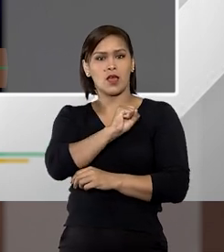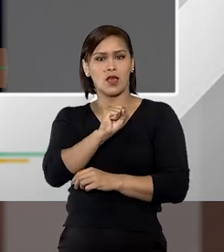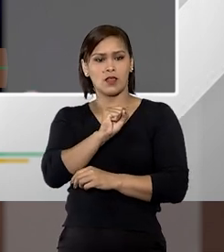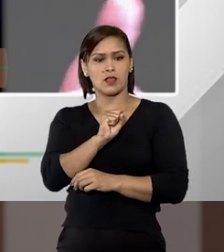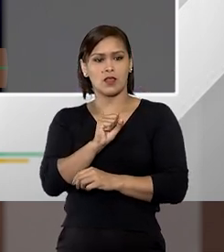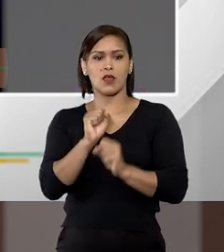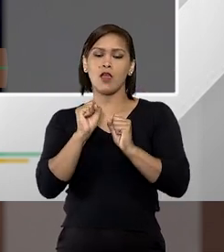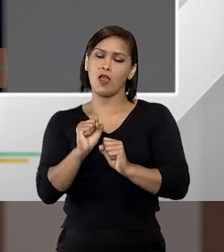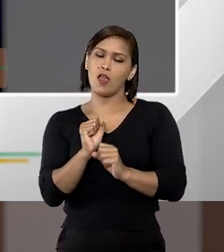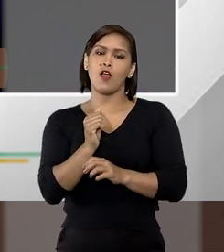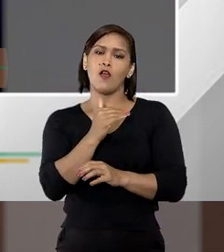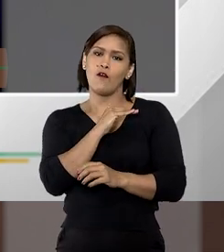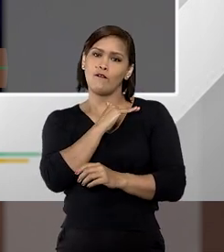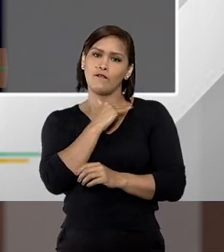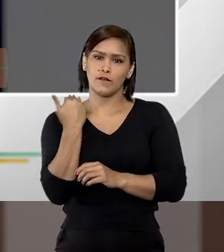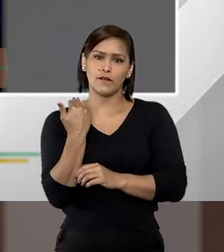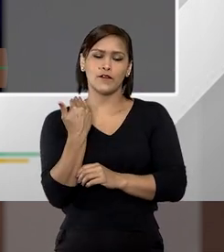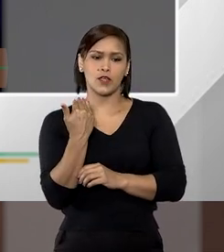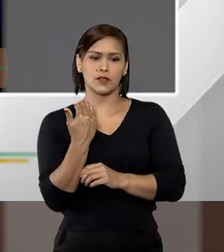foi um homicídio,